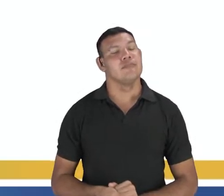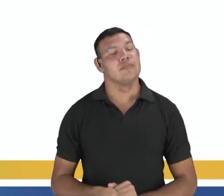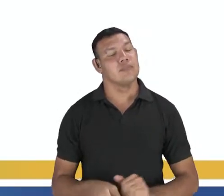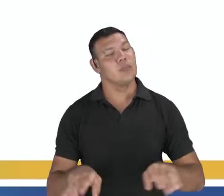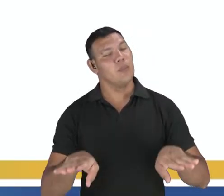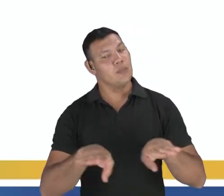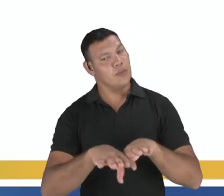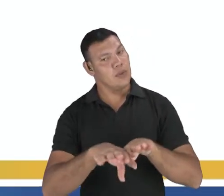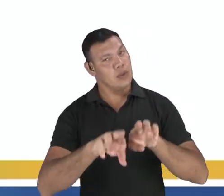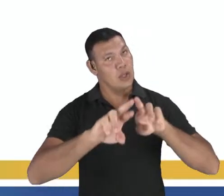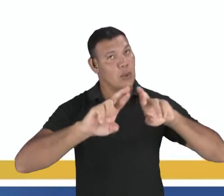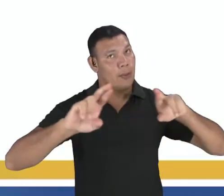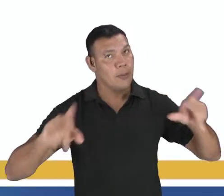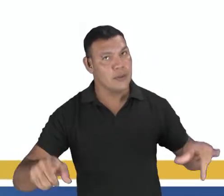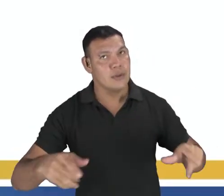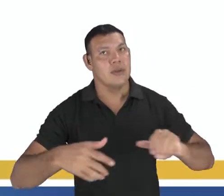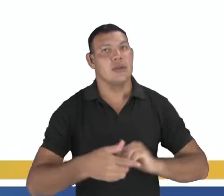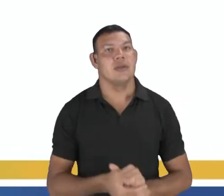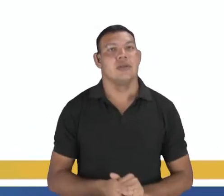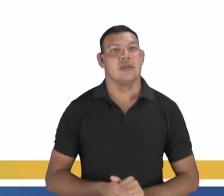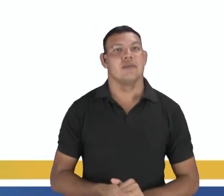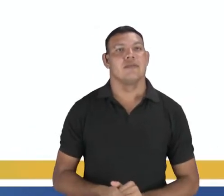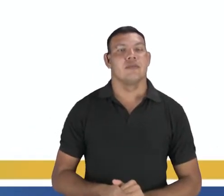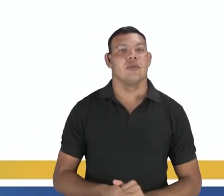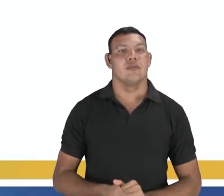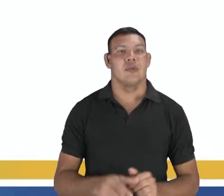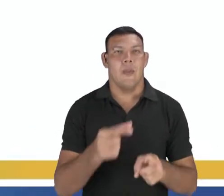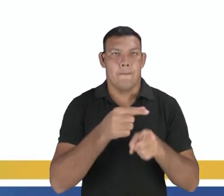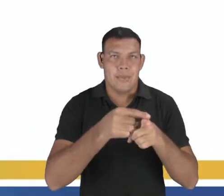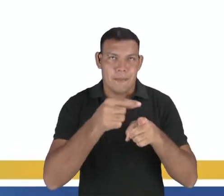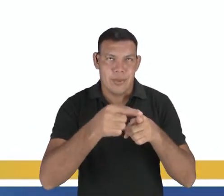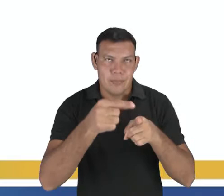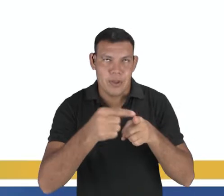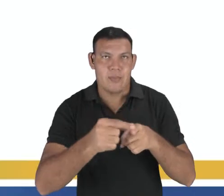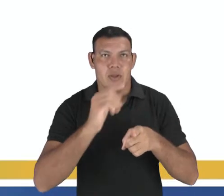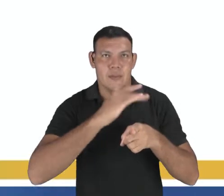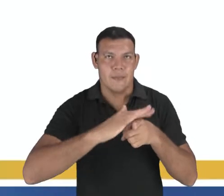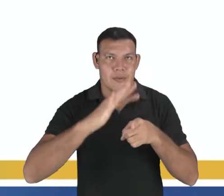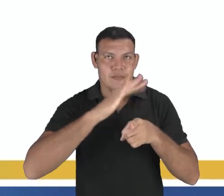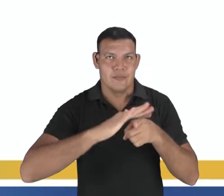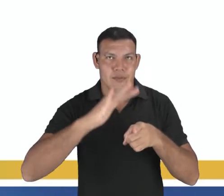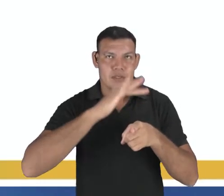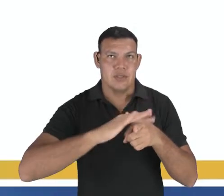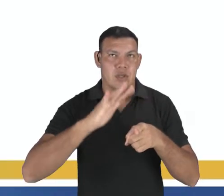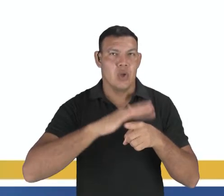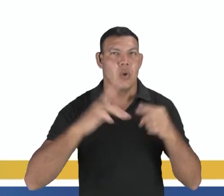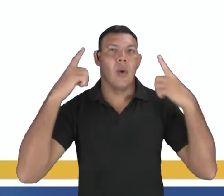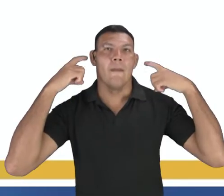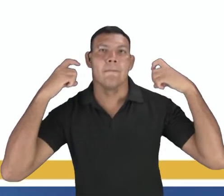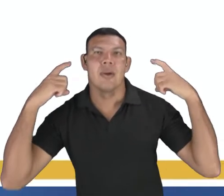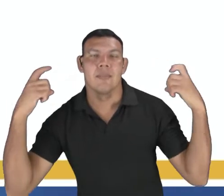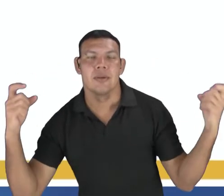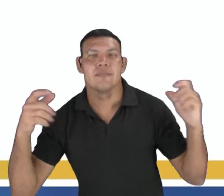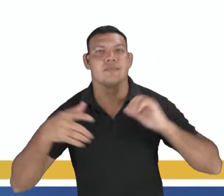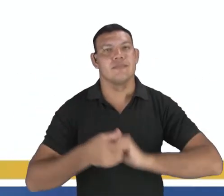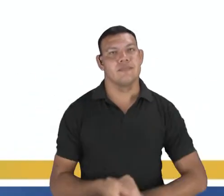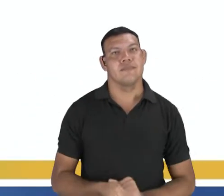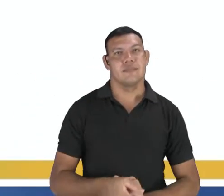lexical, o vocabulário, o sintático, a relação entre os termos formadores de frases e orações.